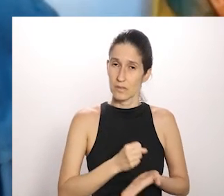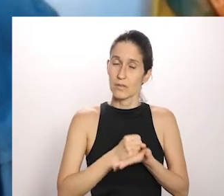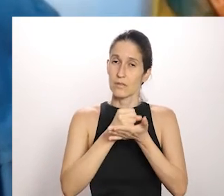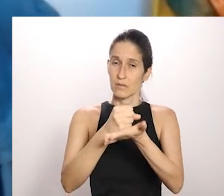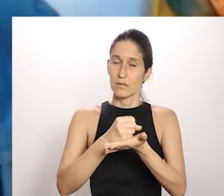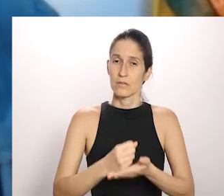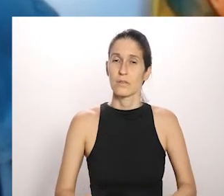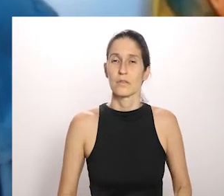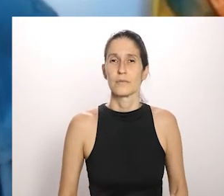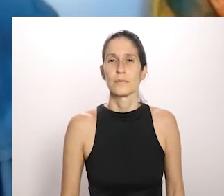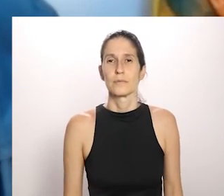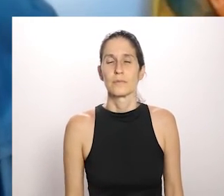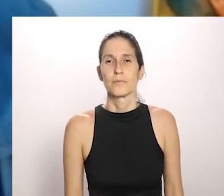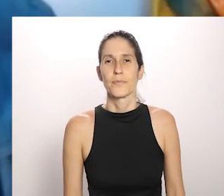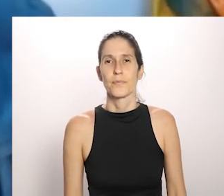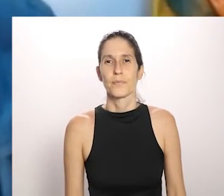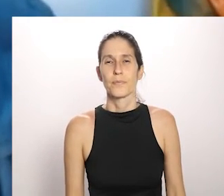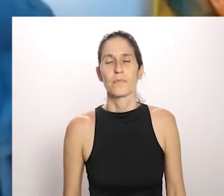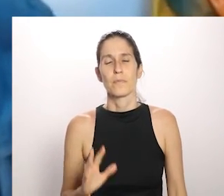Maravilhas! Bom,